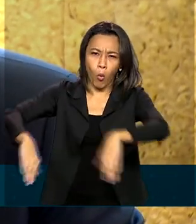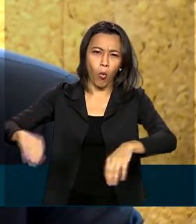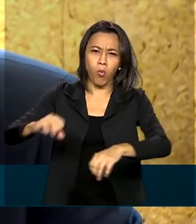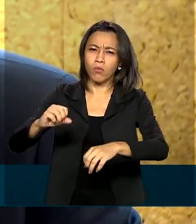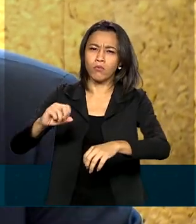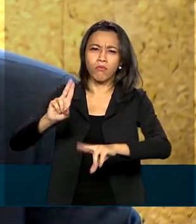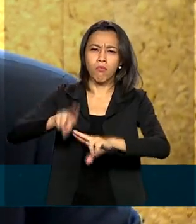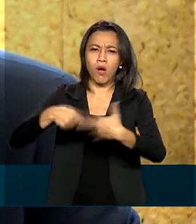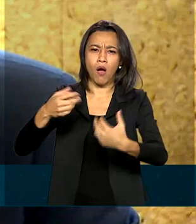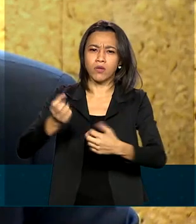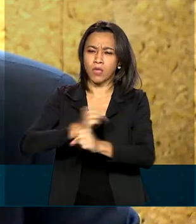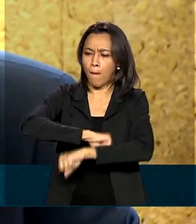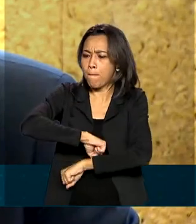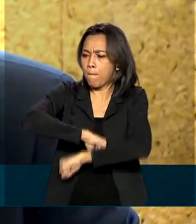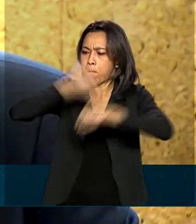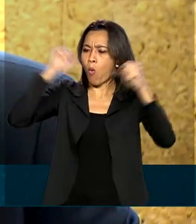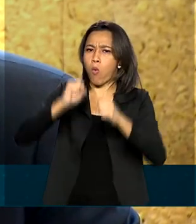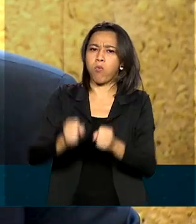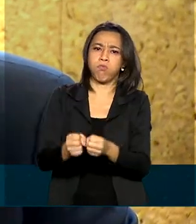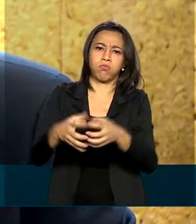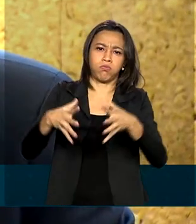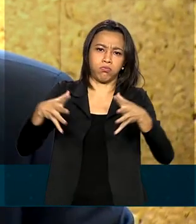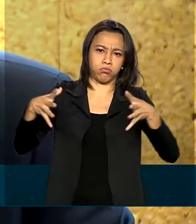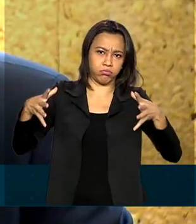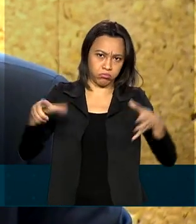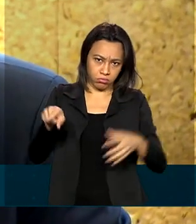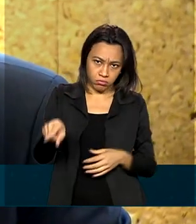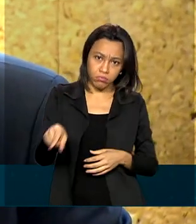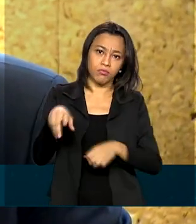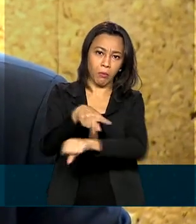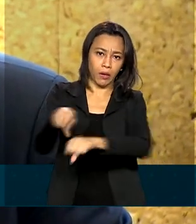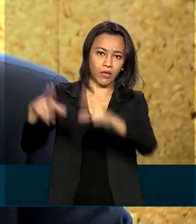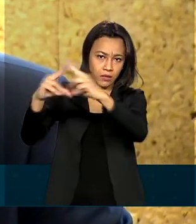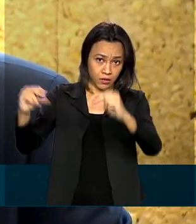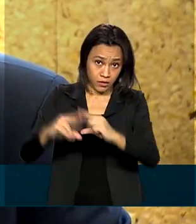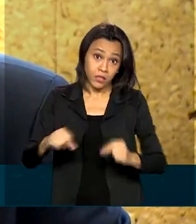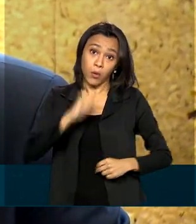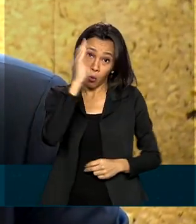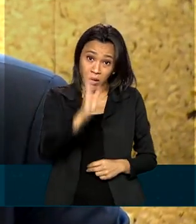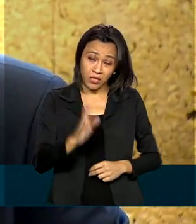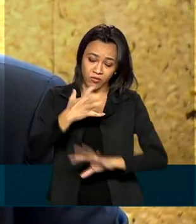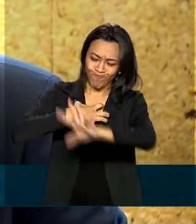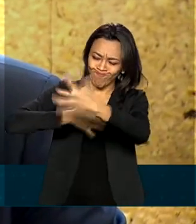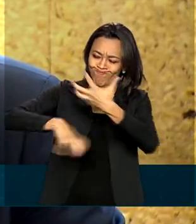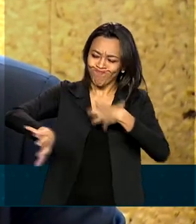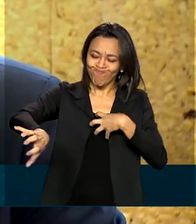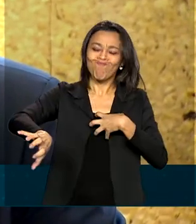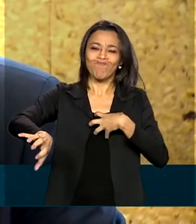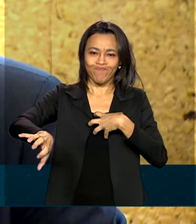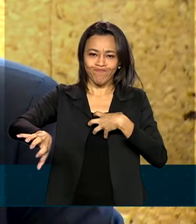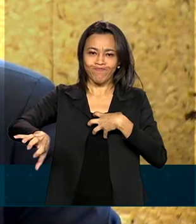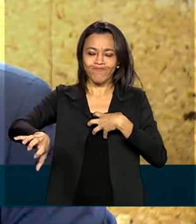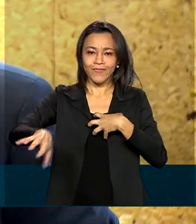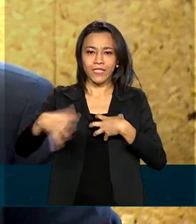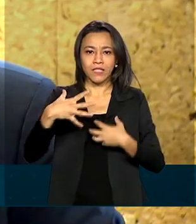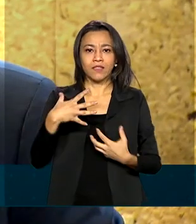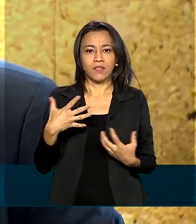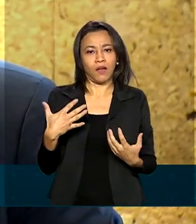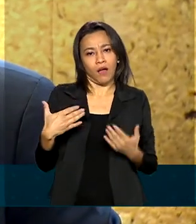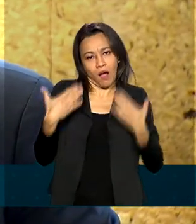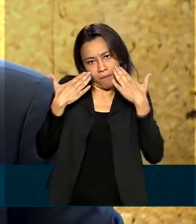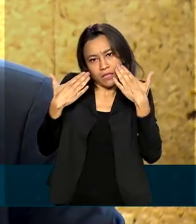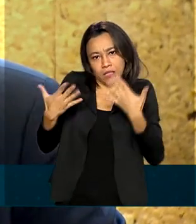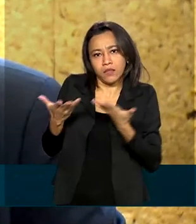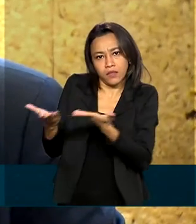Então, o Brasil está solidário, em nome, obviamente, do governo brasileiro. Manifestamos esse sentimento